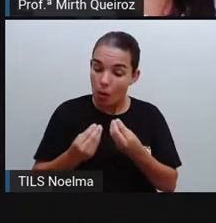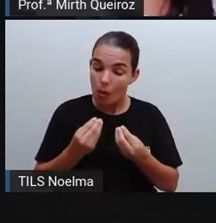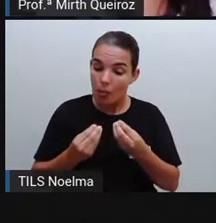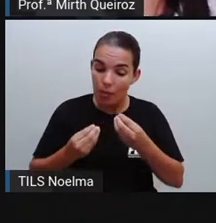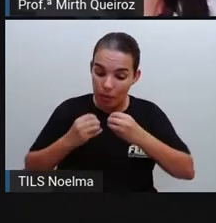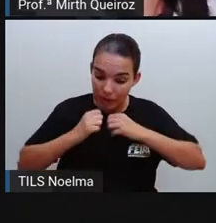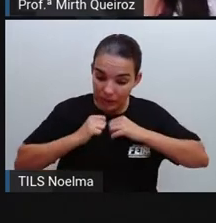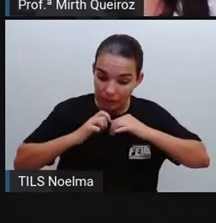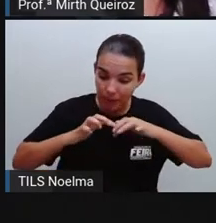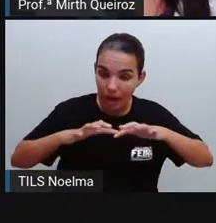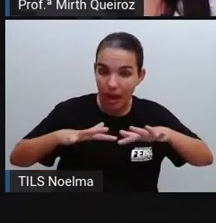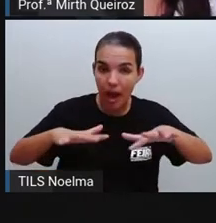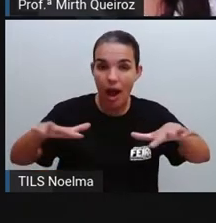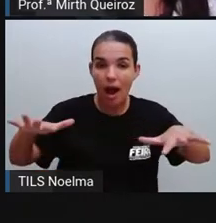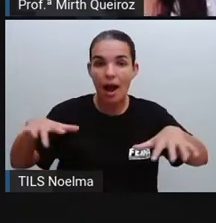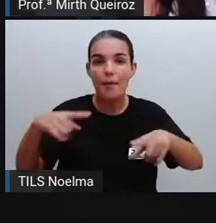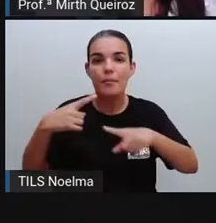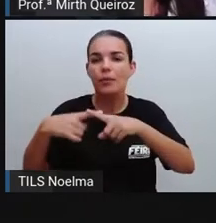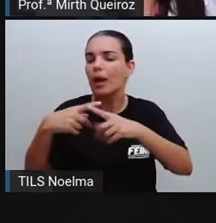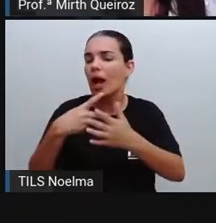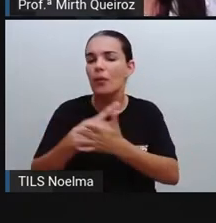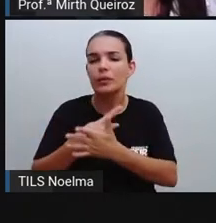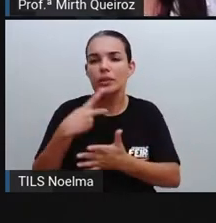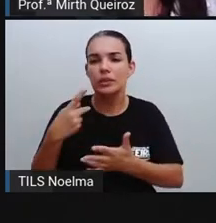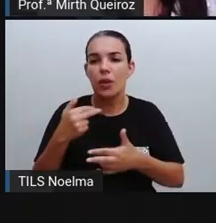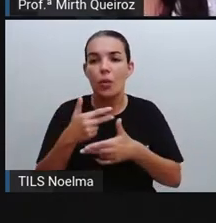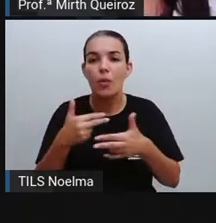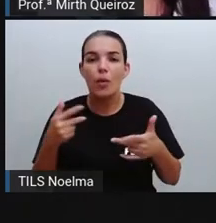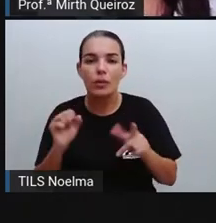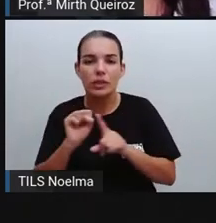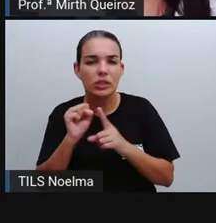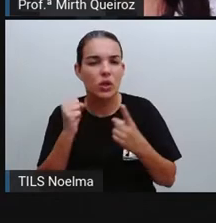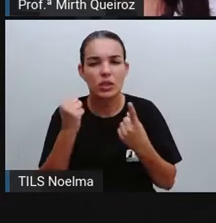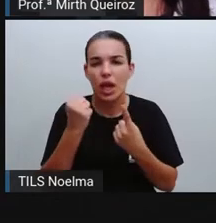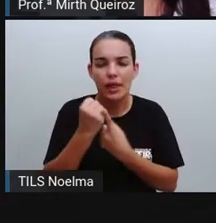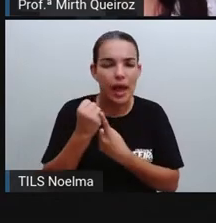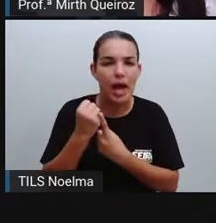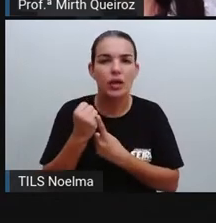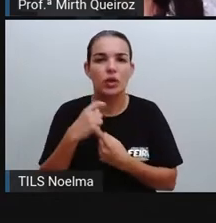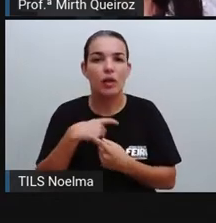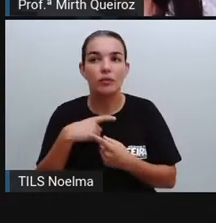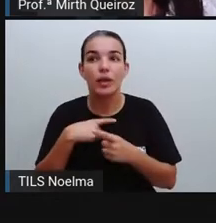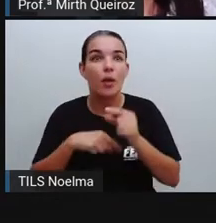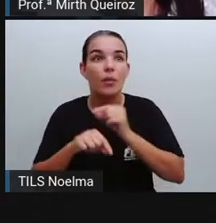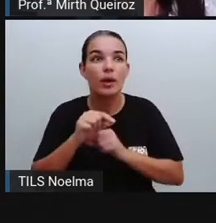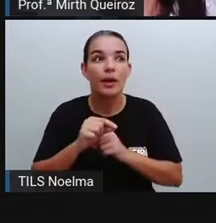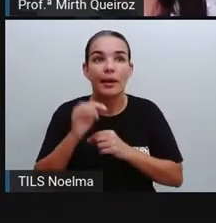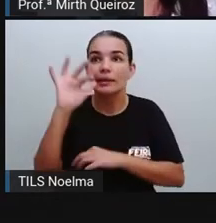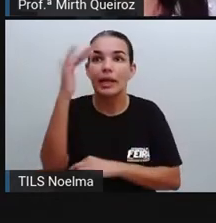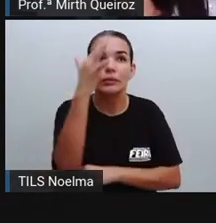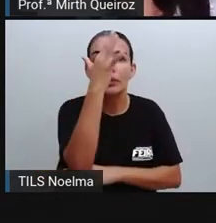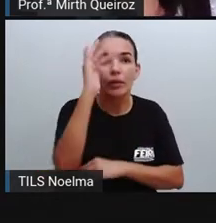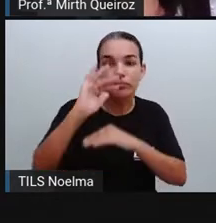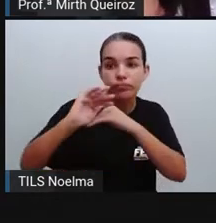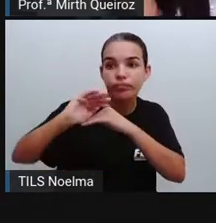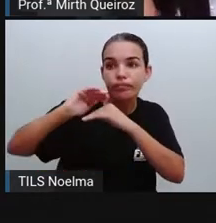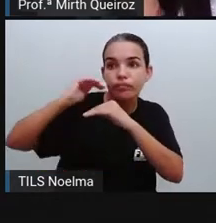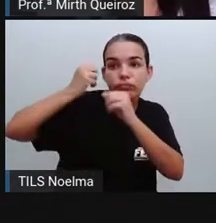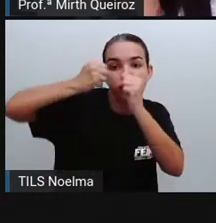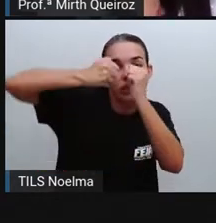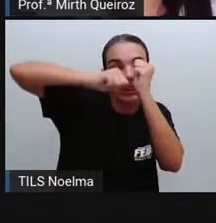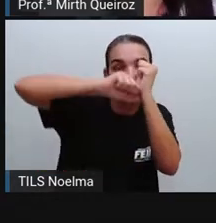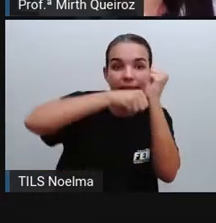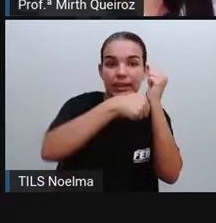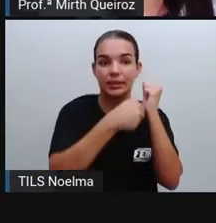justificar alguns fatos ocorridos na sociedade, fatos esses que eram sobrenaturais, né? Então, era uma forma de